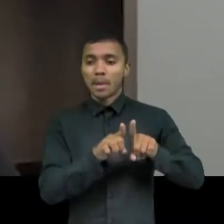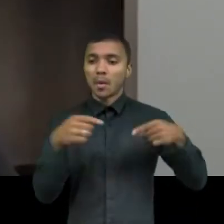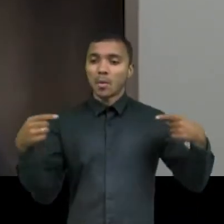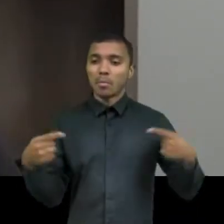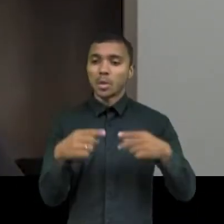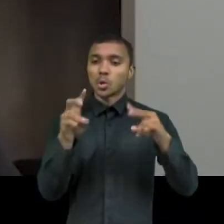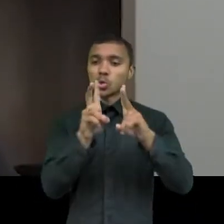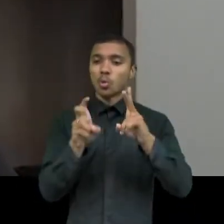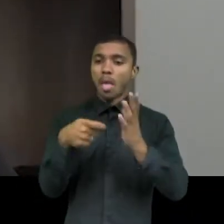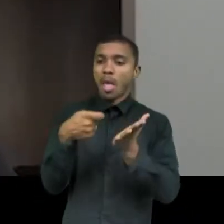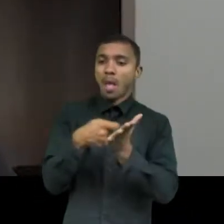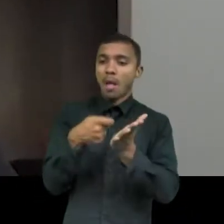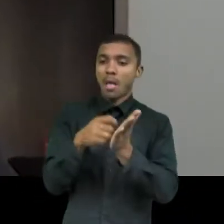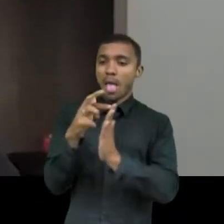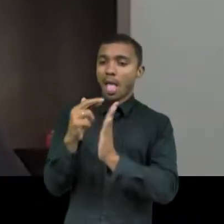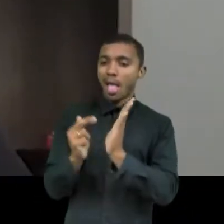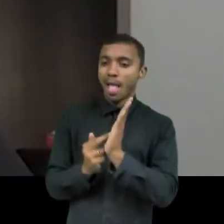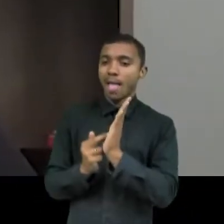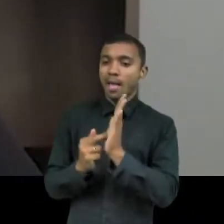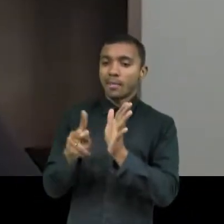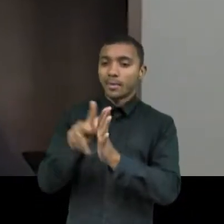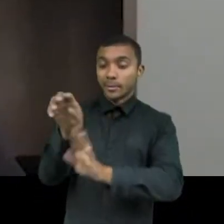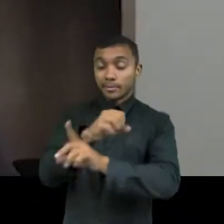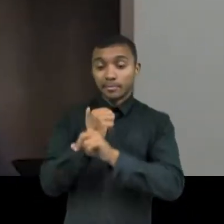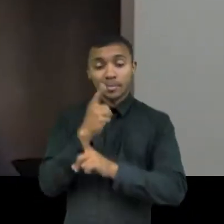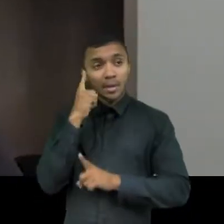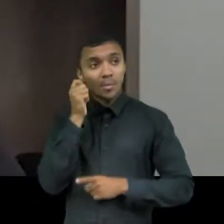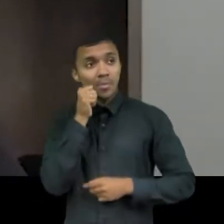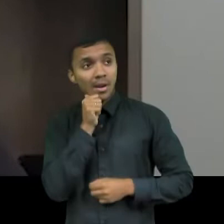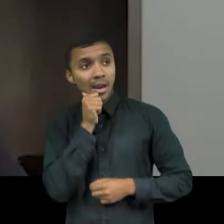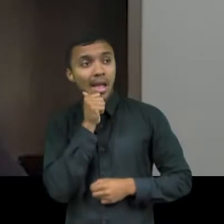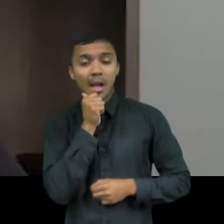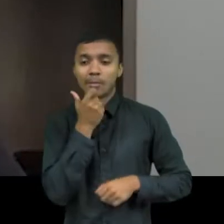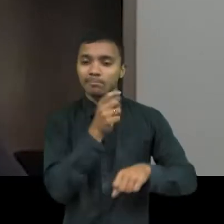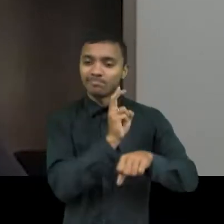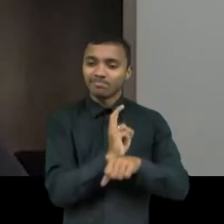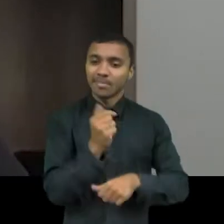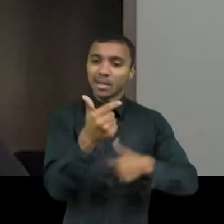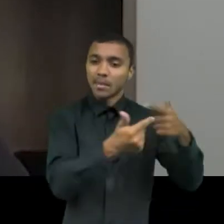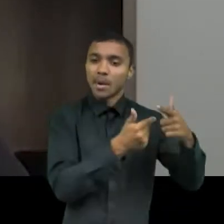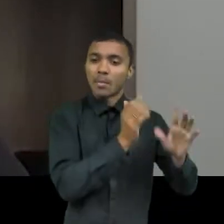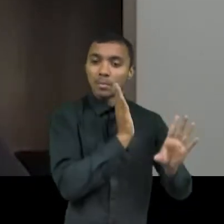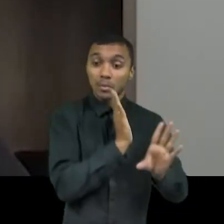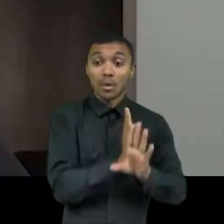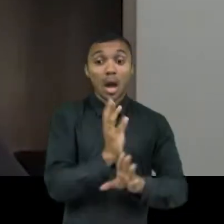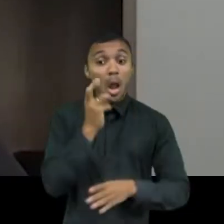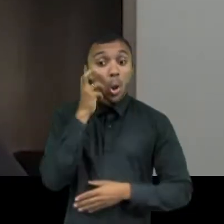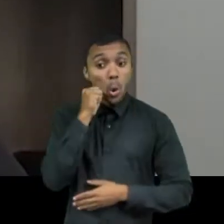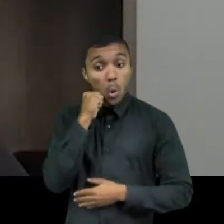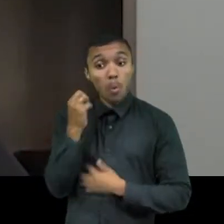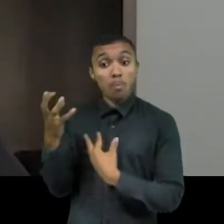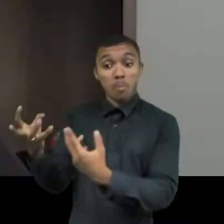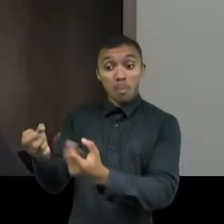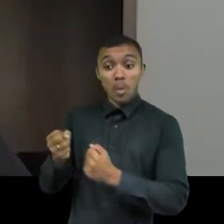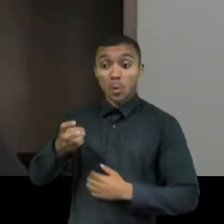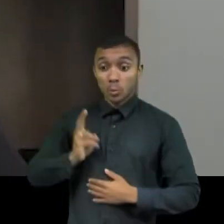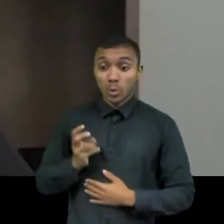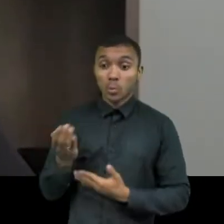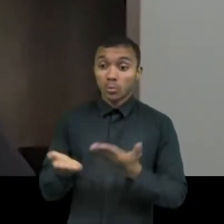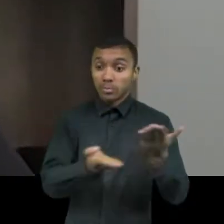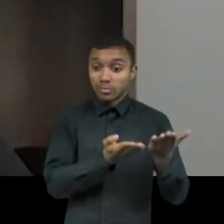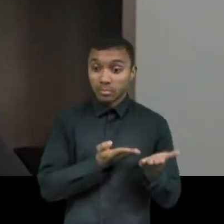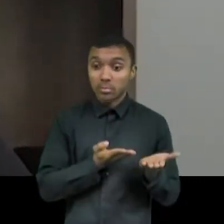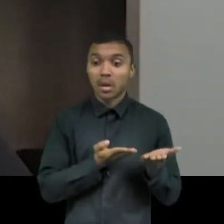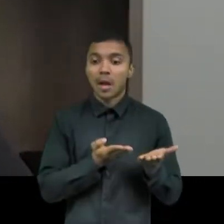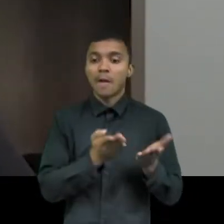A mulher precisa ter uma profissão, uma ocupação, algo que traga um ganho suficiente para manter a sua família. A